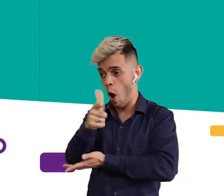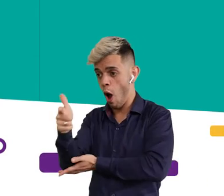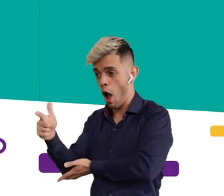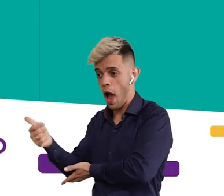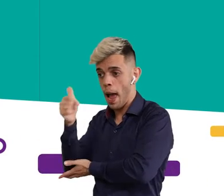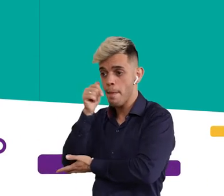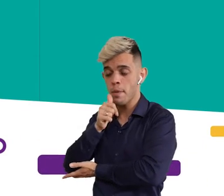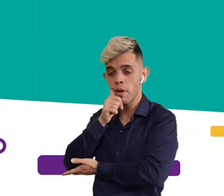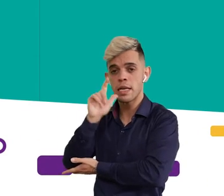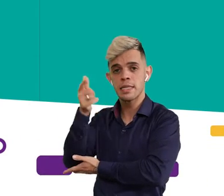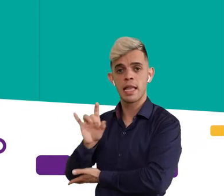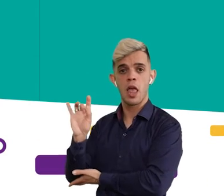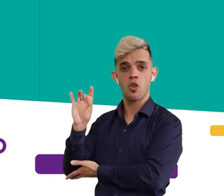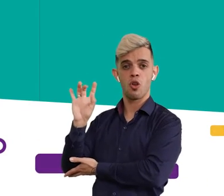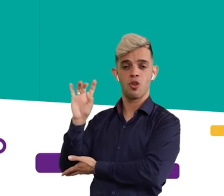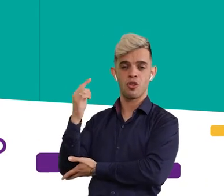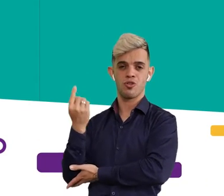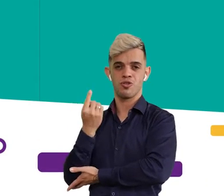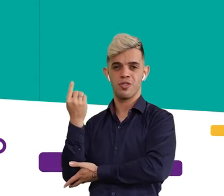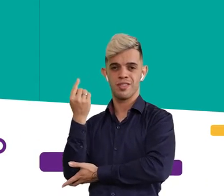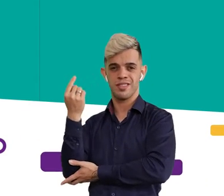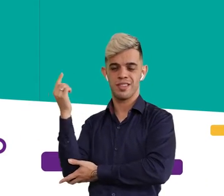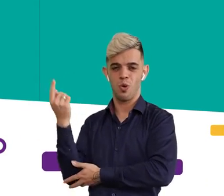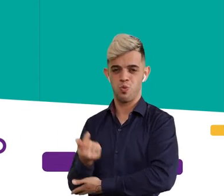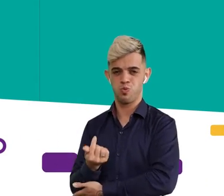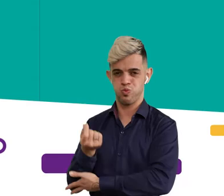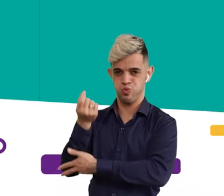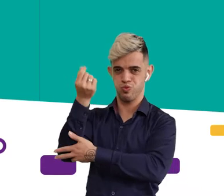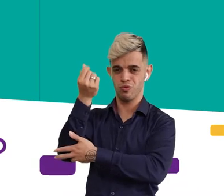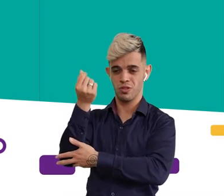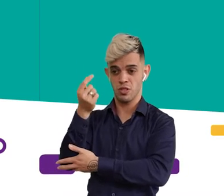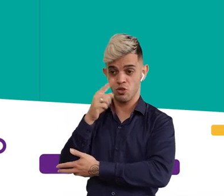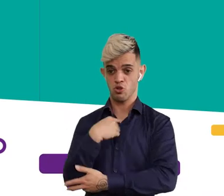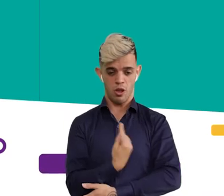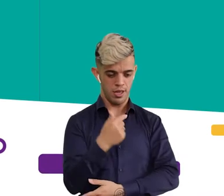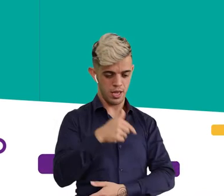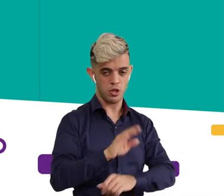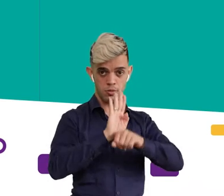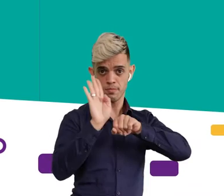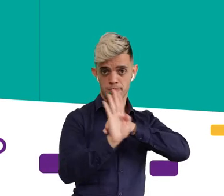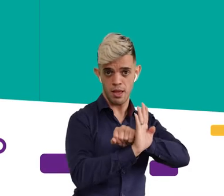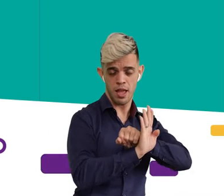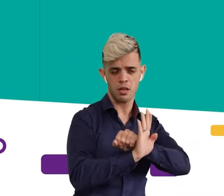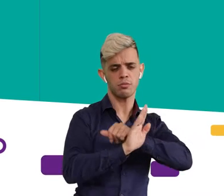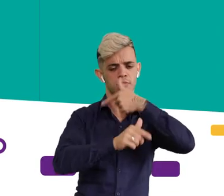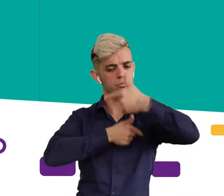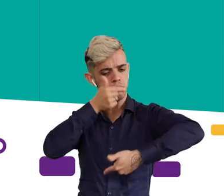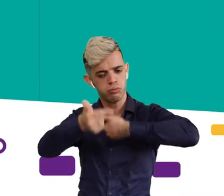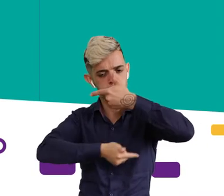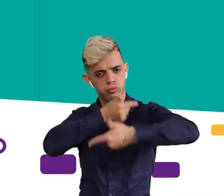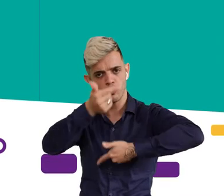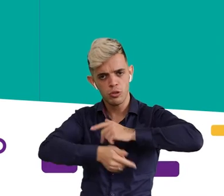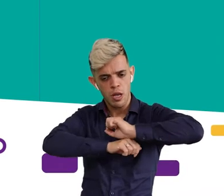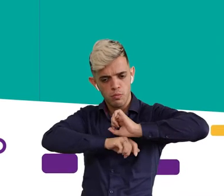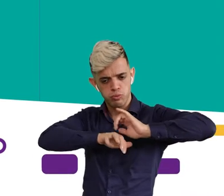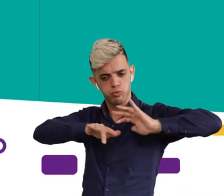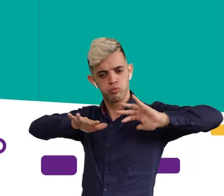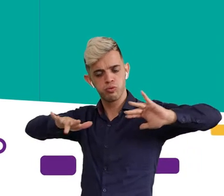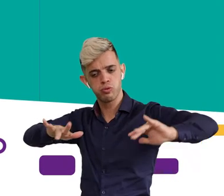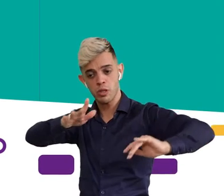incentivar outras mulheres a terem independência financeira. Nós aqui na Restinga estamos